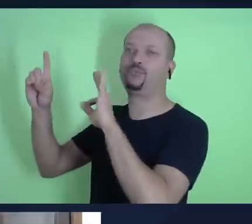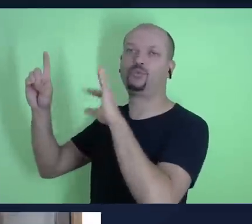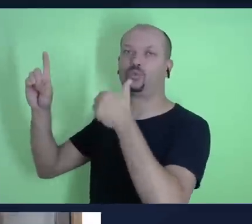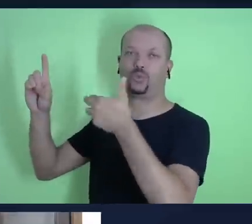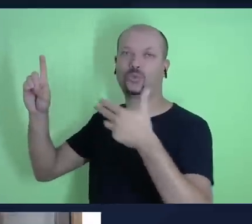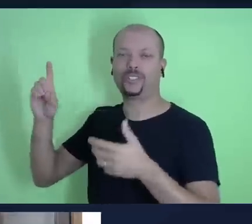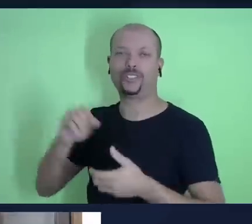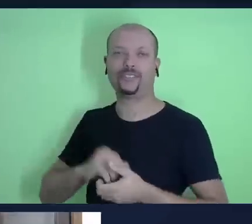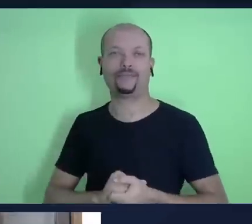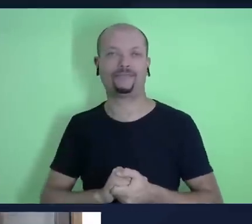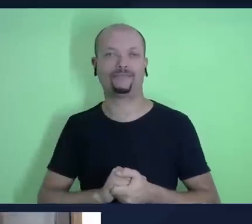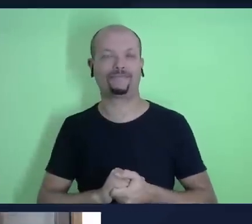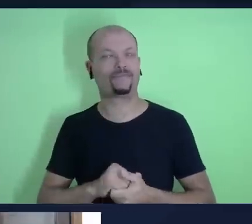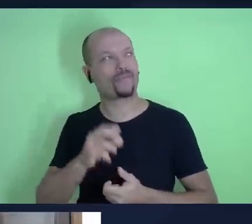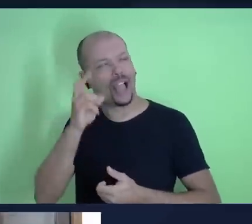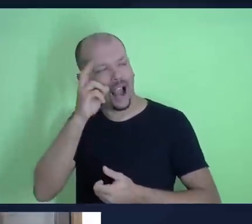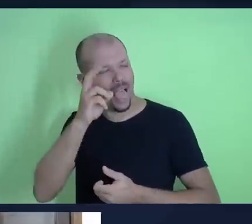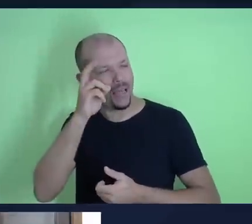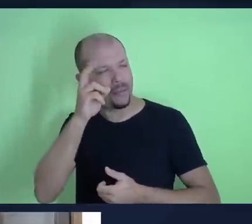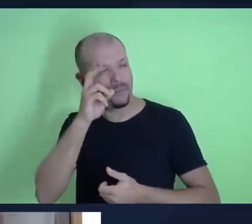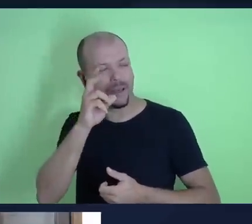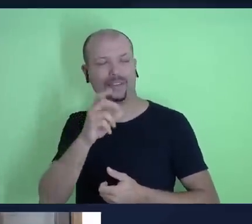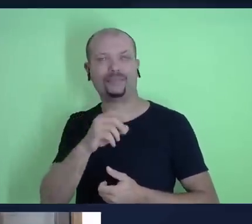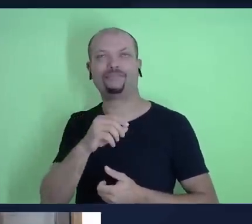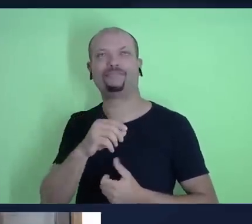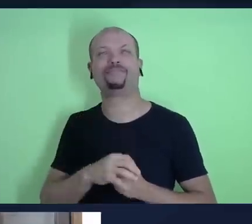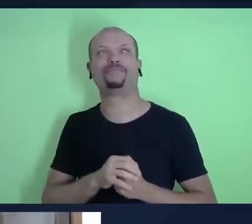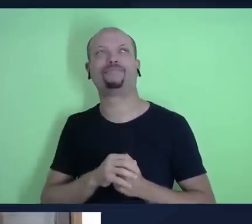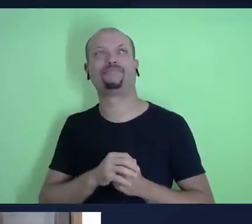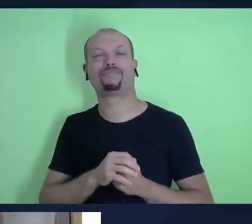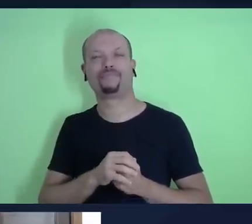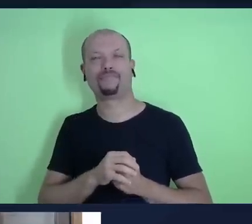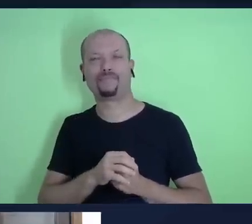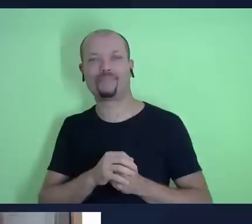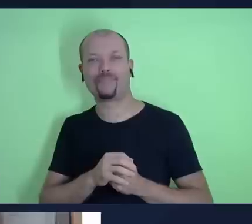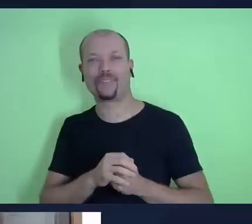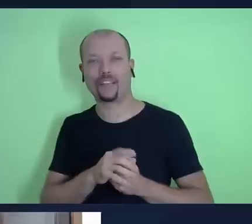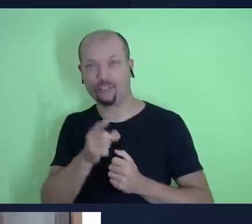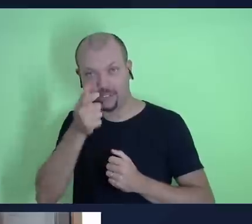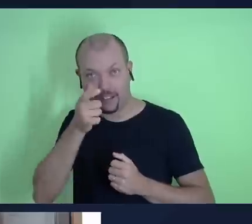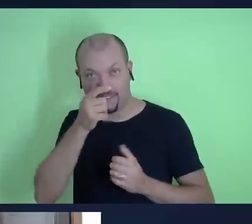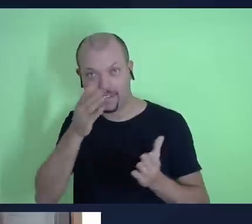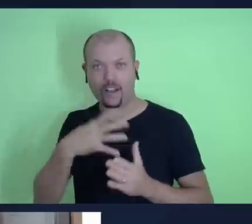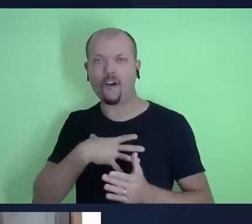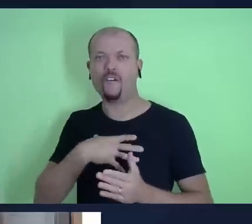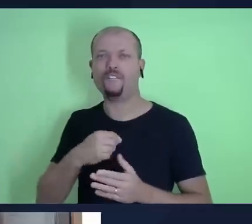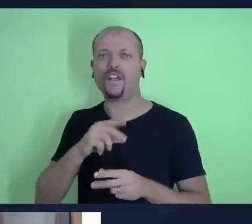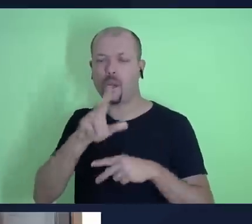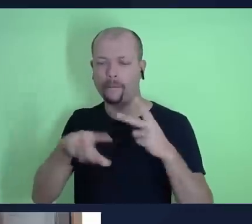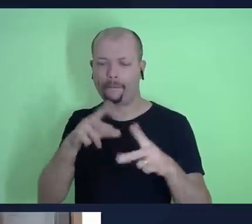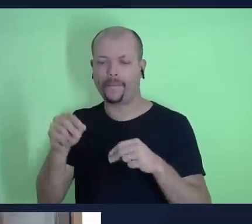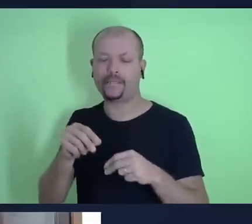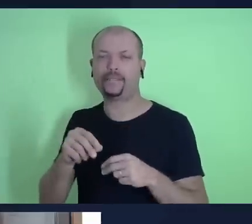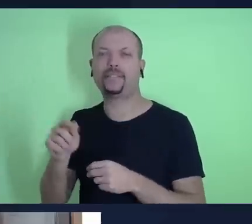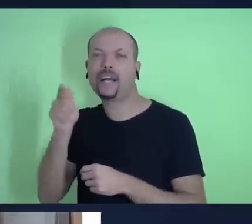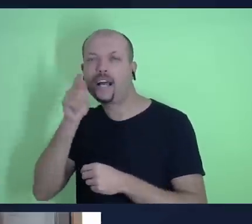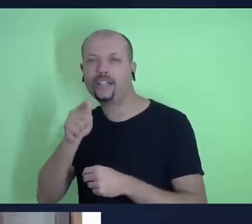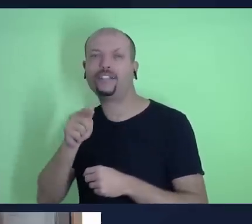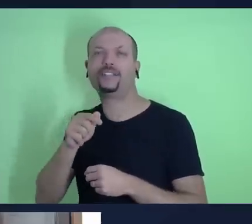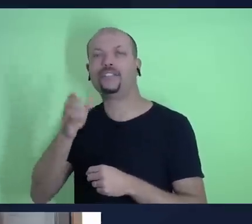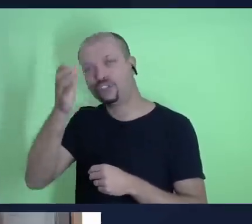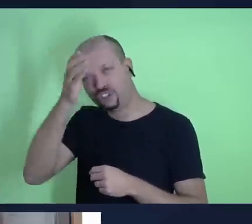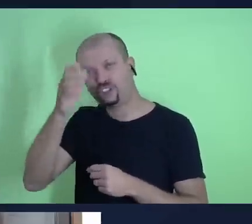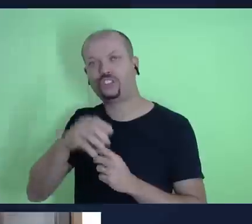me lembrei da história você que nos acompanha de um pastor que contava que o seu filho recebeu presente das tias dos parentes